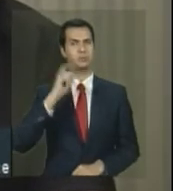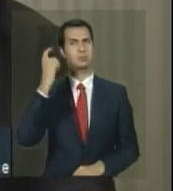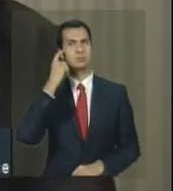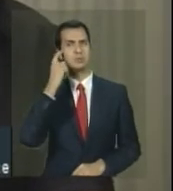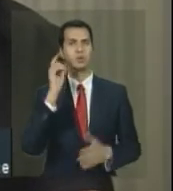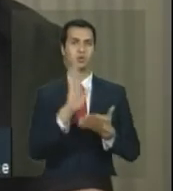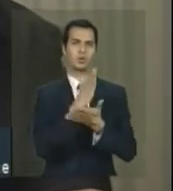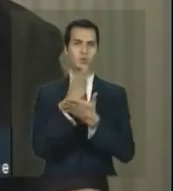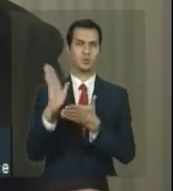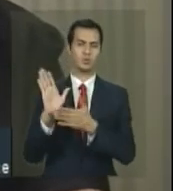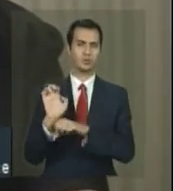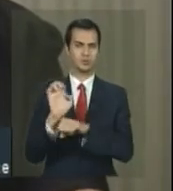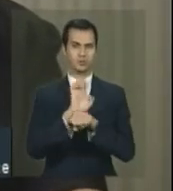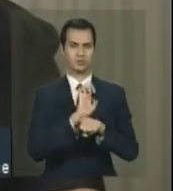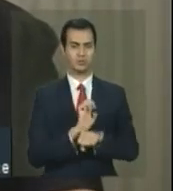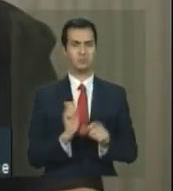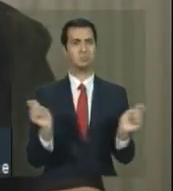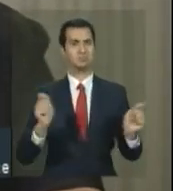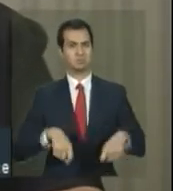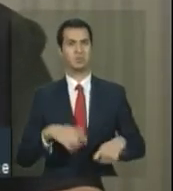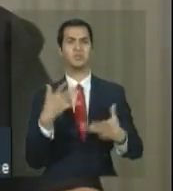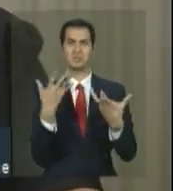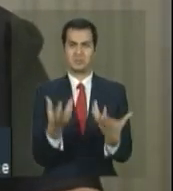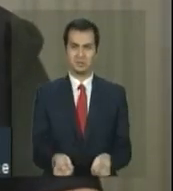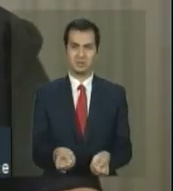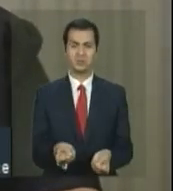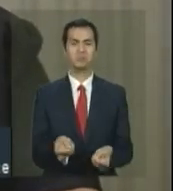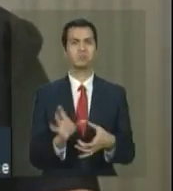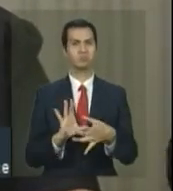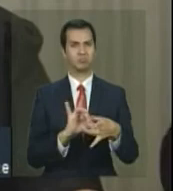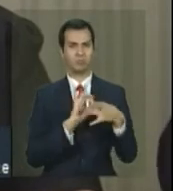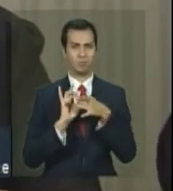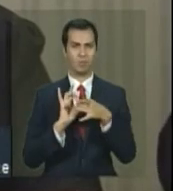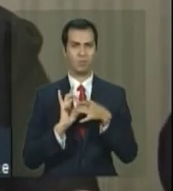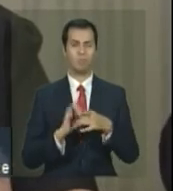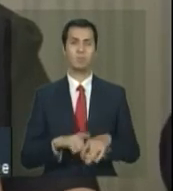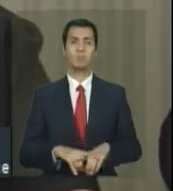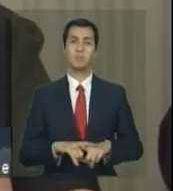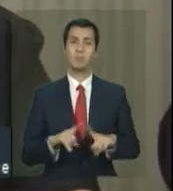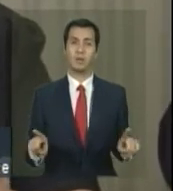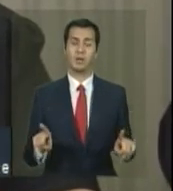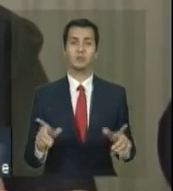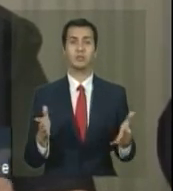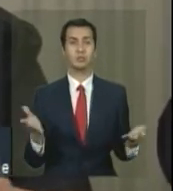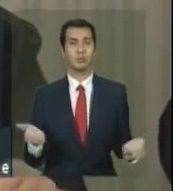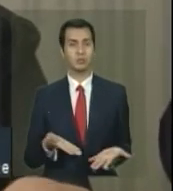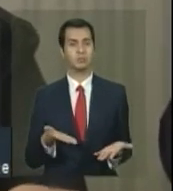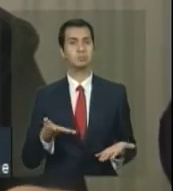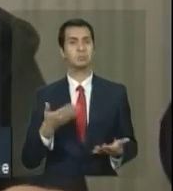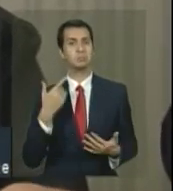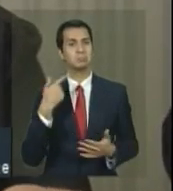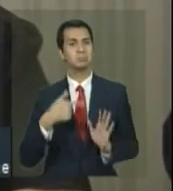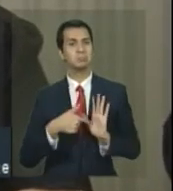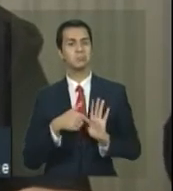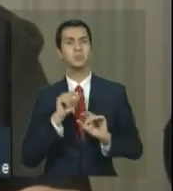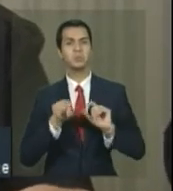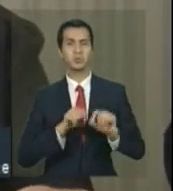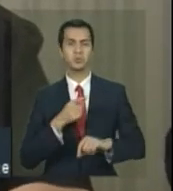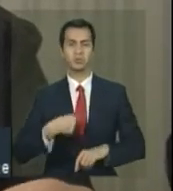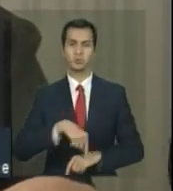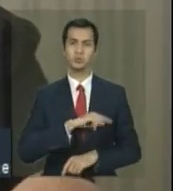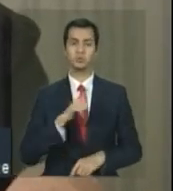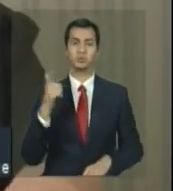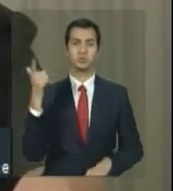alguns estados pudessem estar aderindo e fazendo essa integração e, na verdade, já atingimos